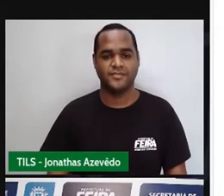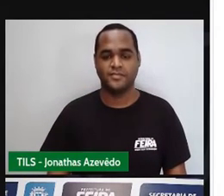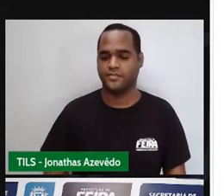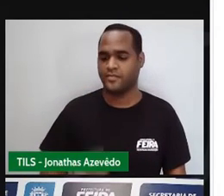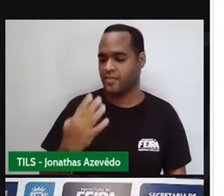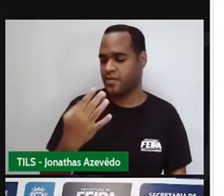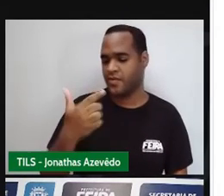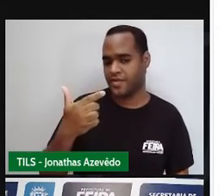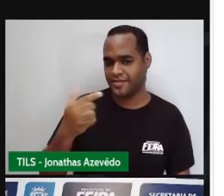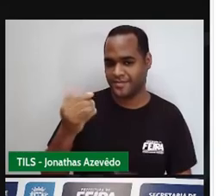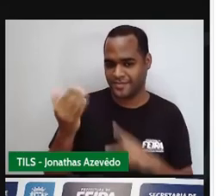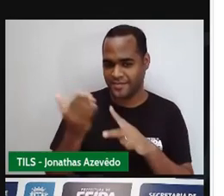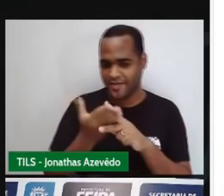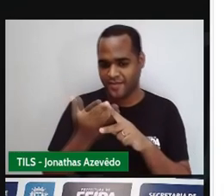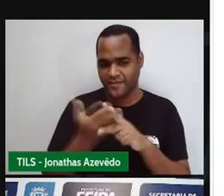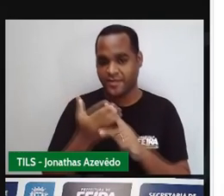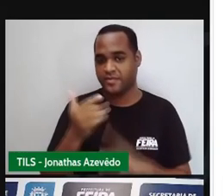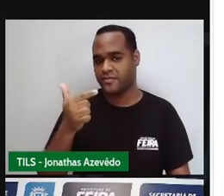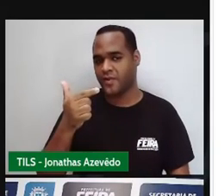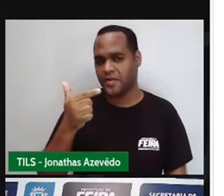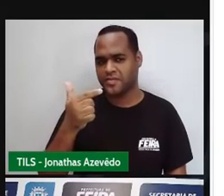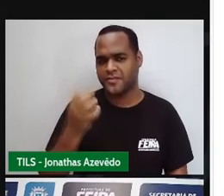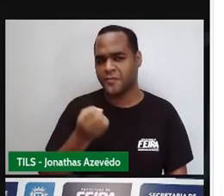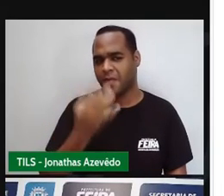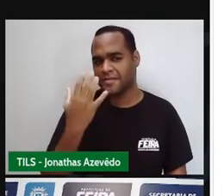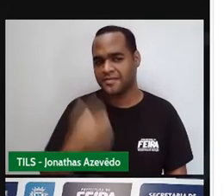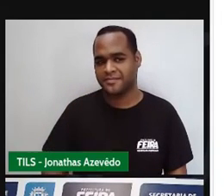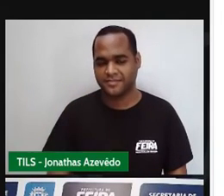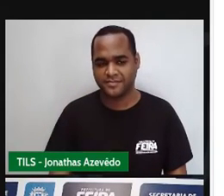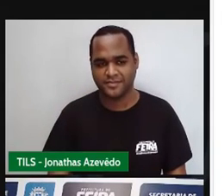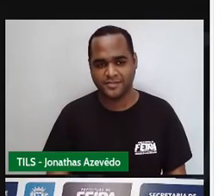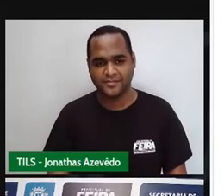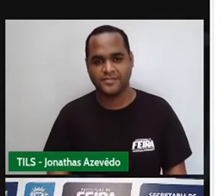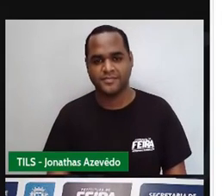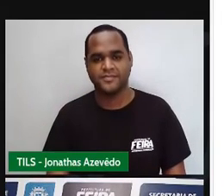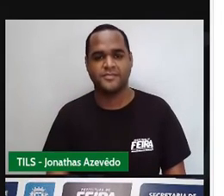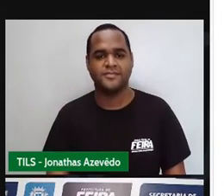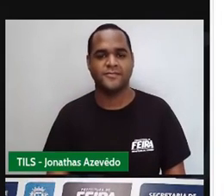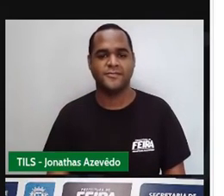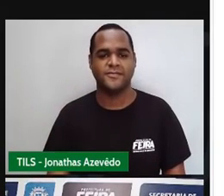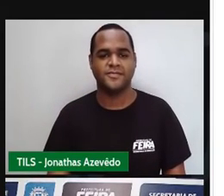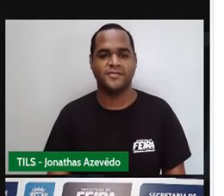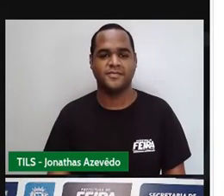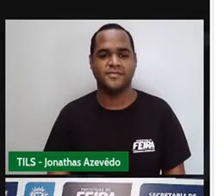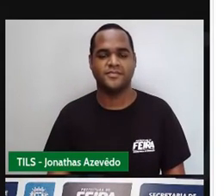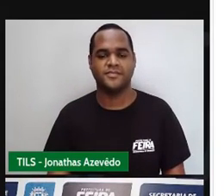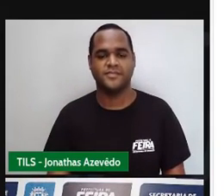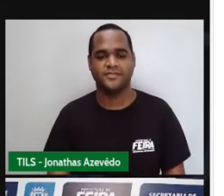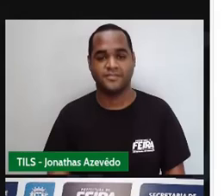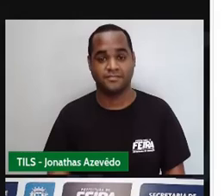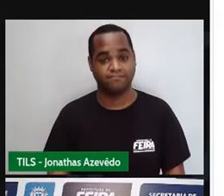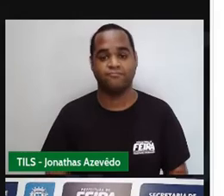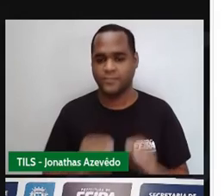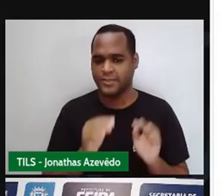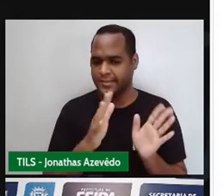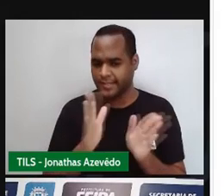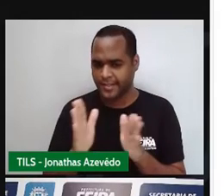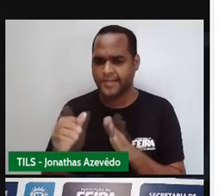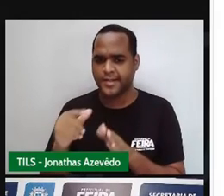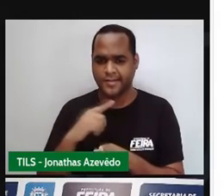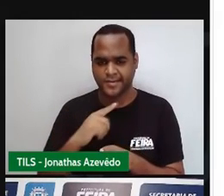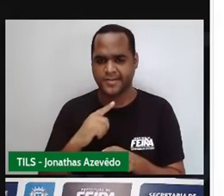42 dividido por 2 bom fazendo essa continha que você já fez